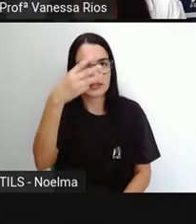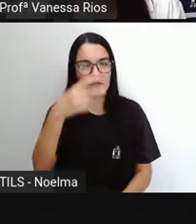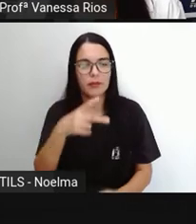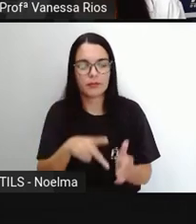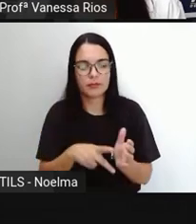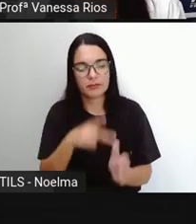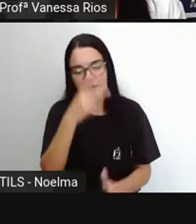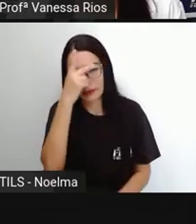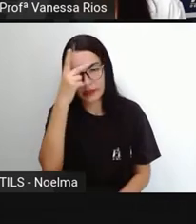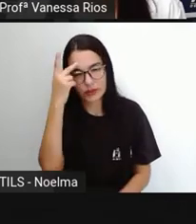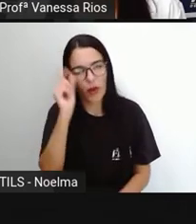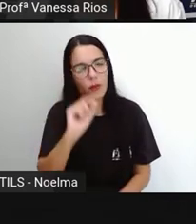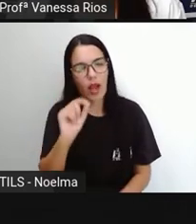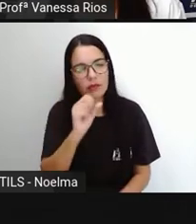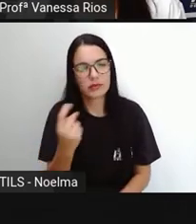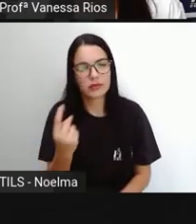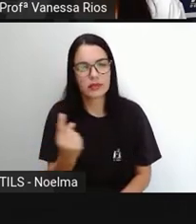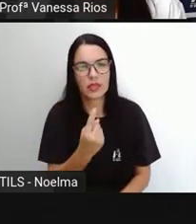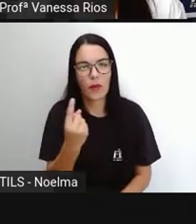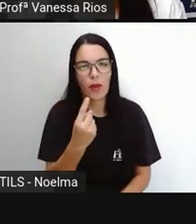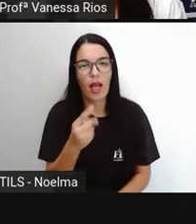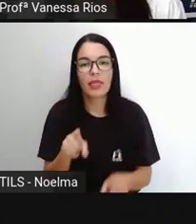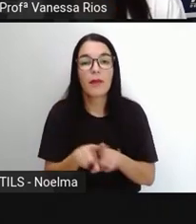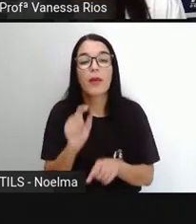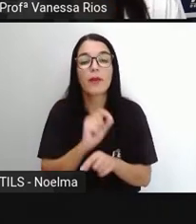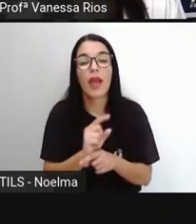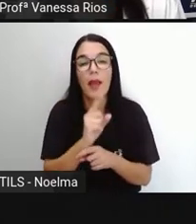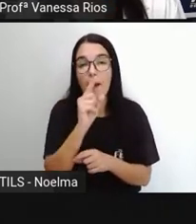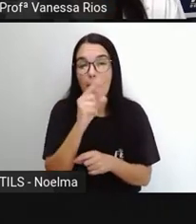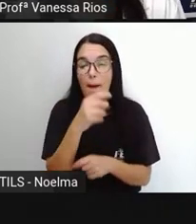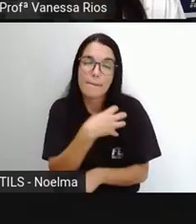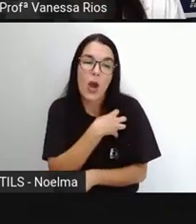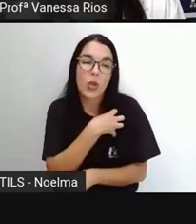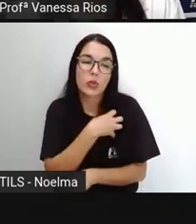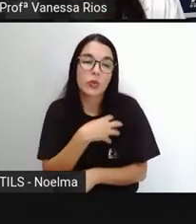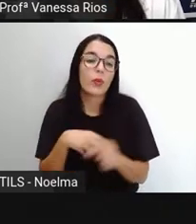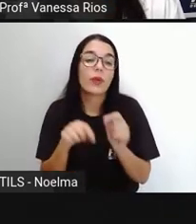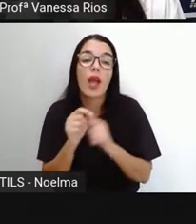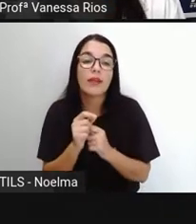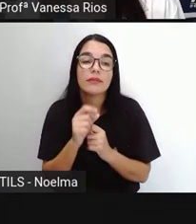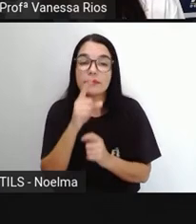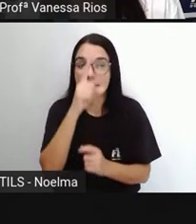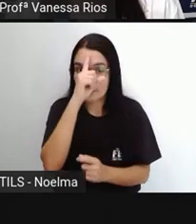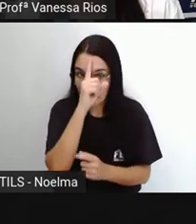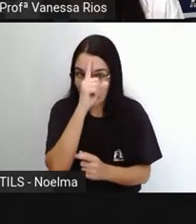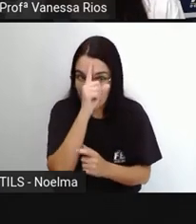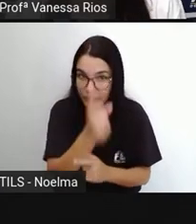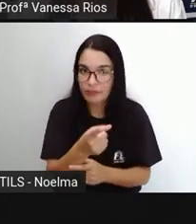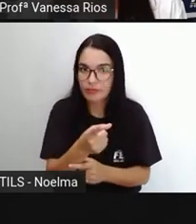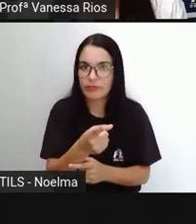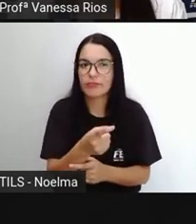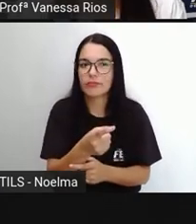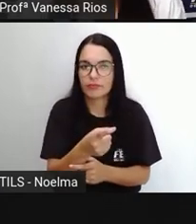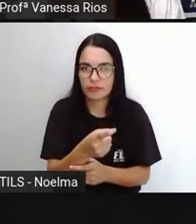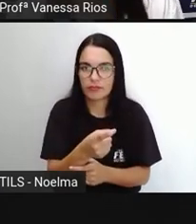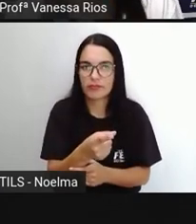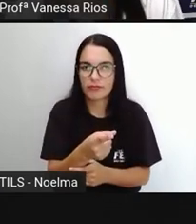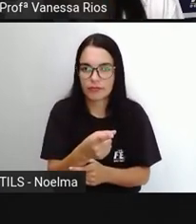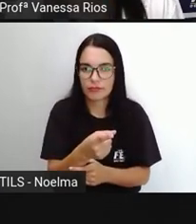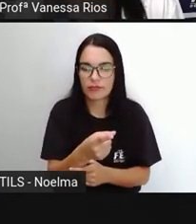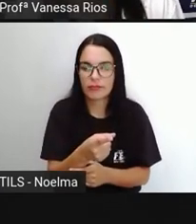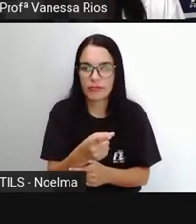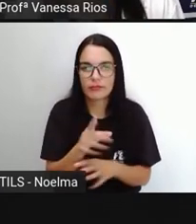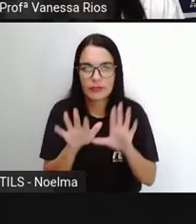E o modo aí, imperativo, né? Ou poderia ser um modo também indicativo, dependendo da forma como este